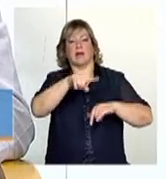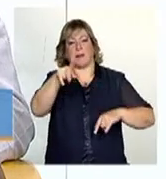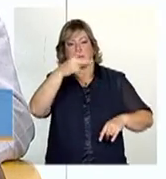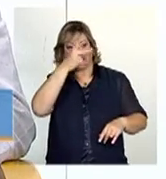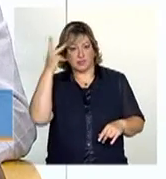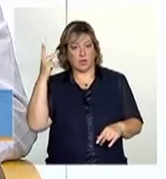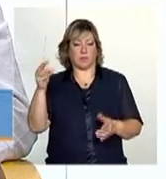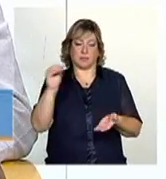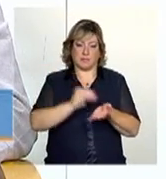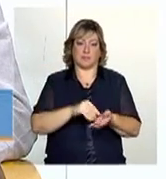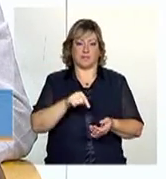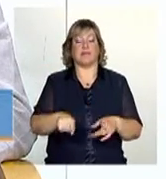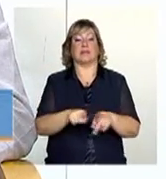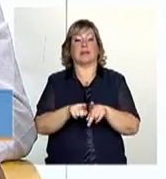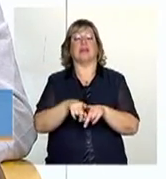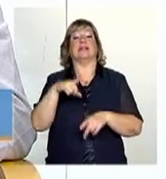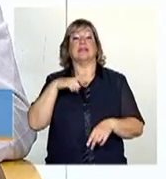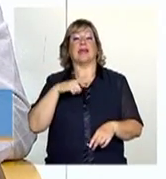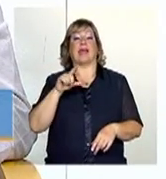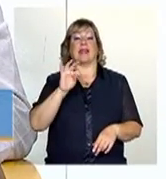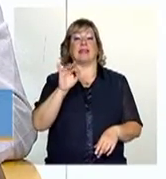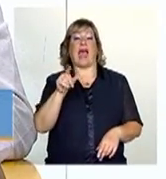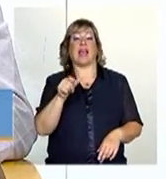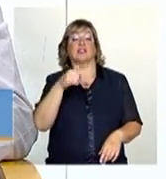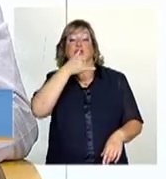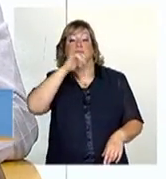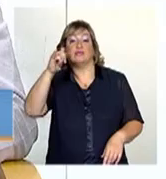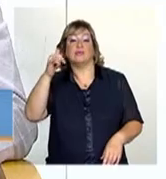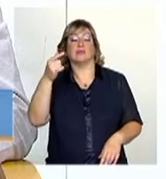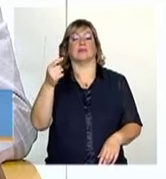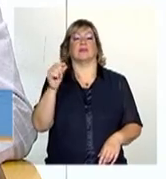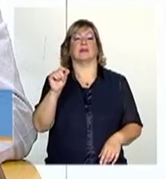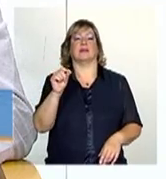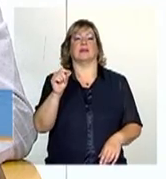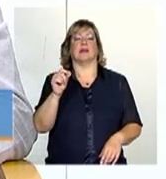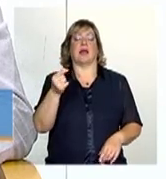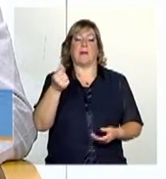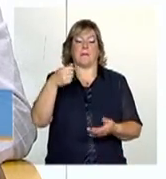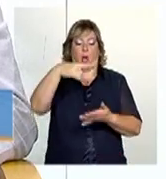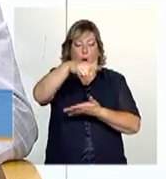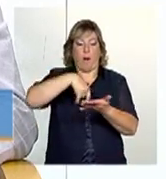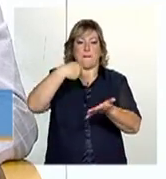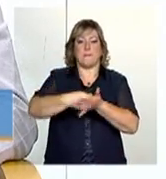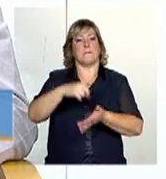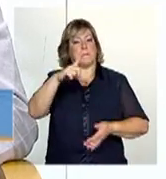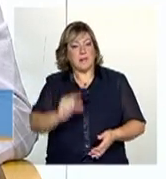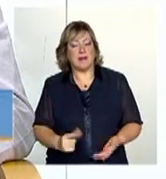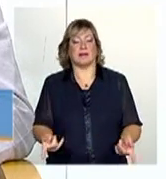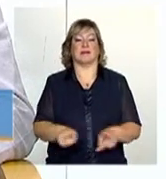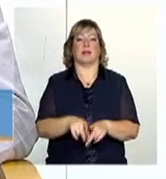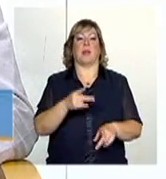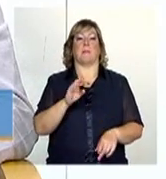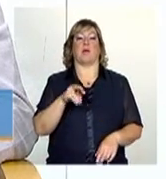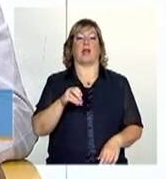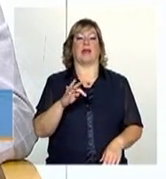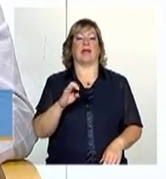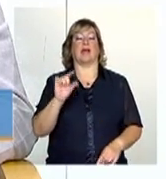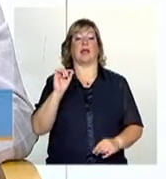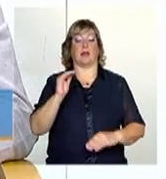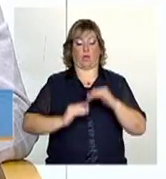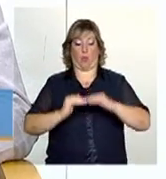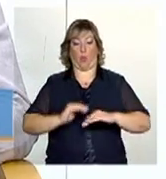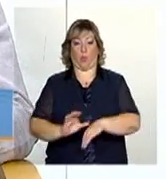nós temos a tarifa social de energia elétrica, entre outras ações importantes do plano. O plano até, que é o programa de qualificação profissional,